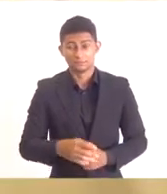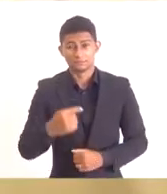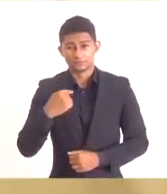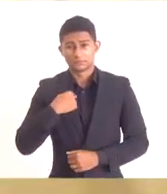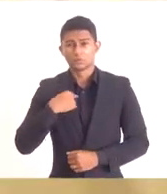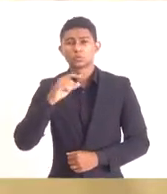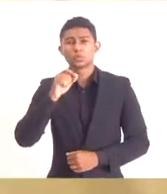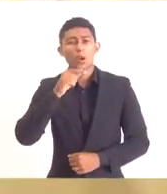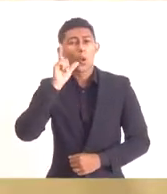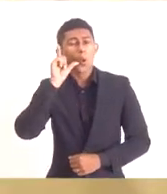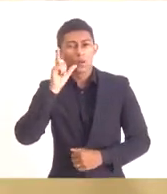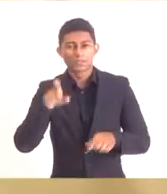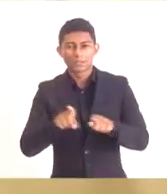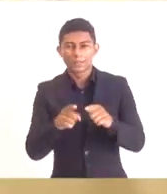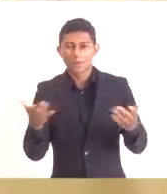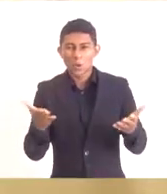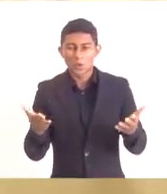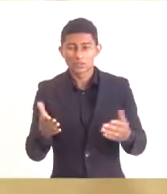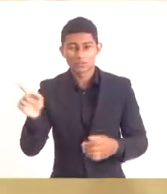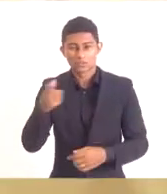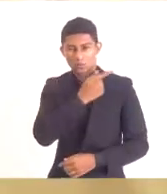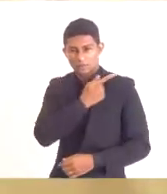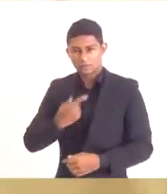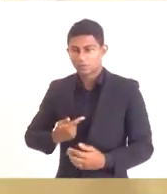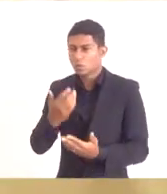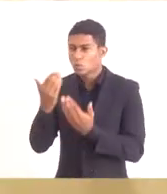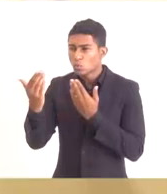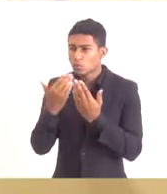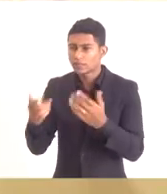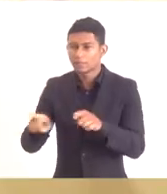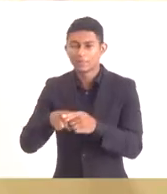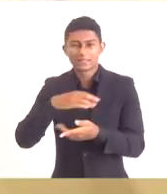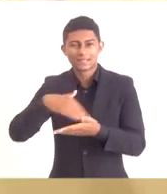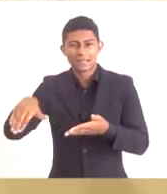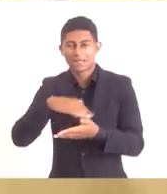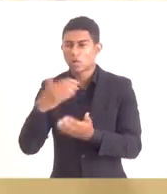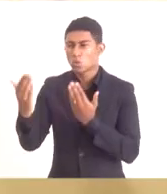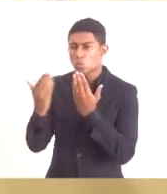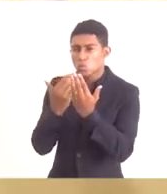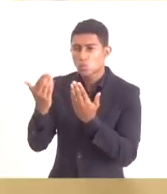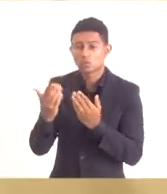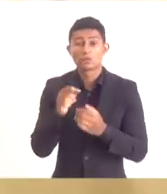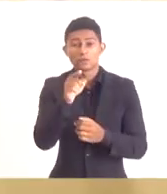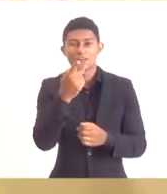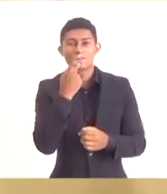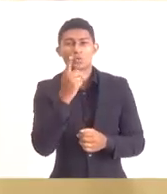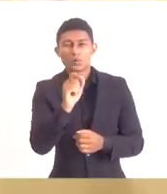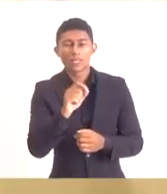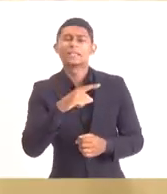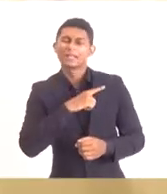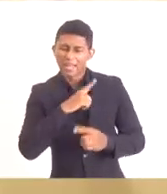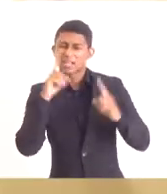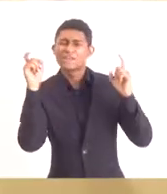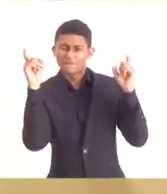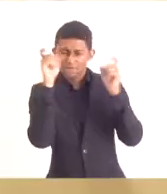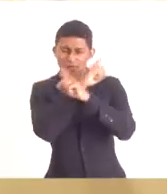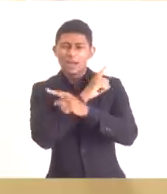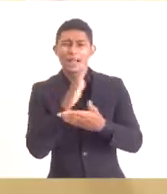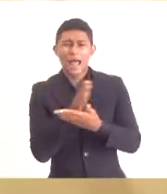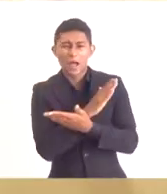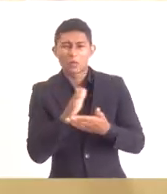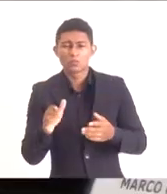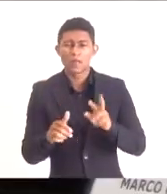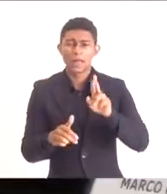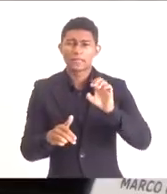Eu ontem e hoje conversei com o governador e com o secretário Nicola, você falou para mim de alguns gargalos em relação ao Rio Log, em